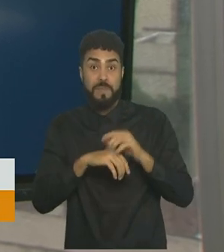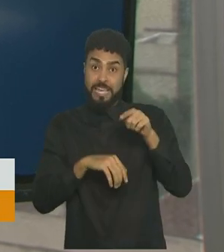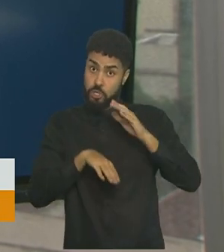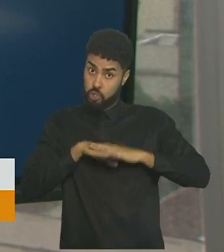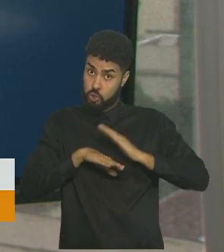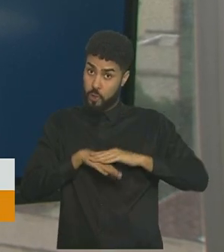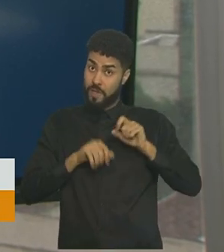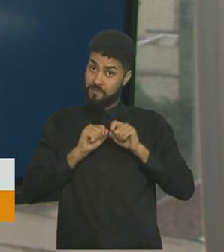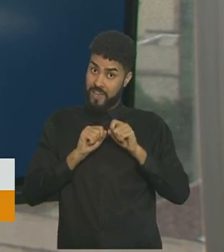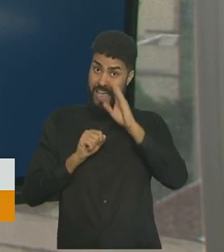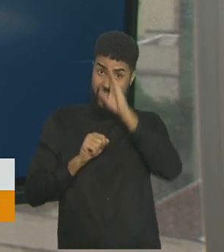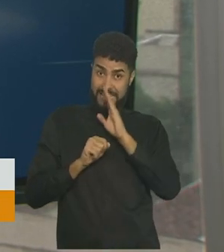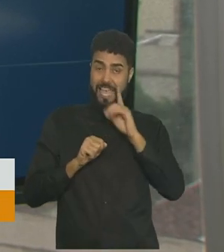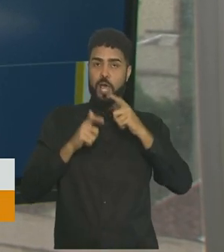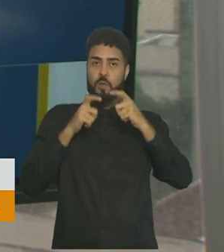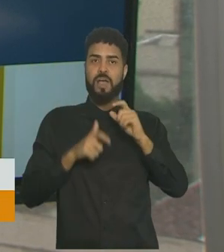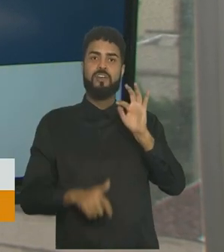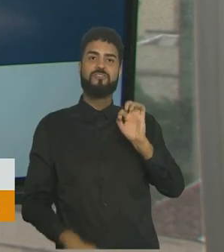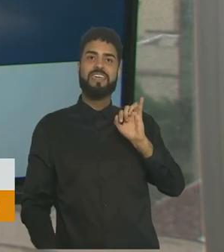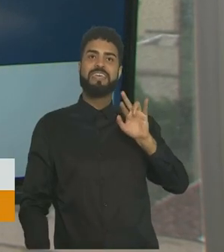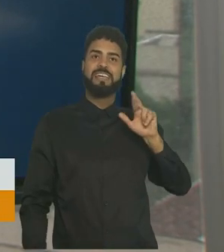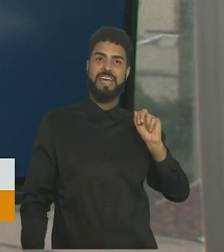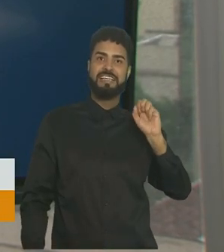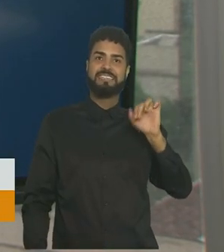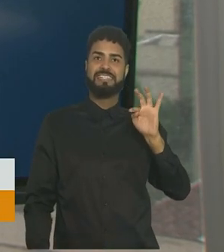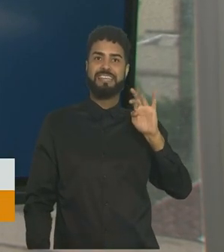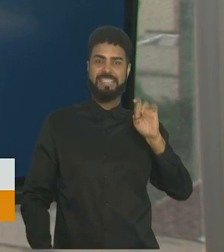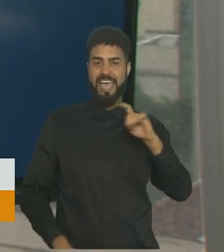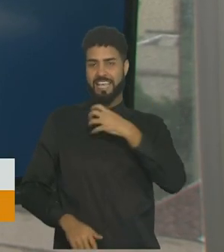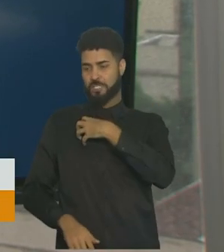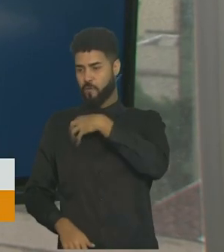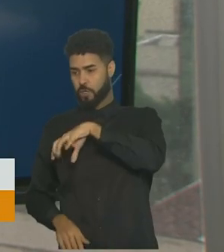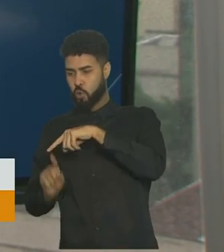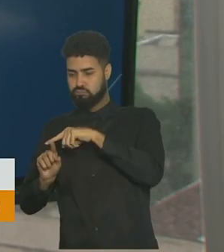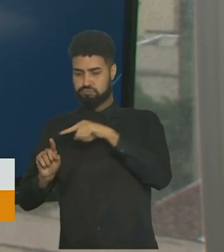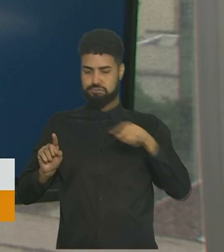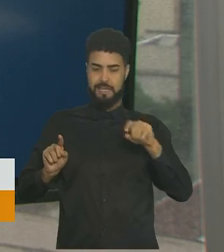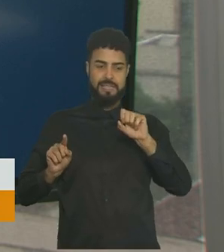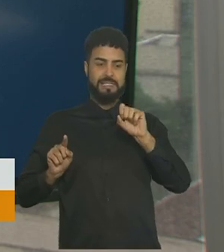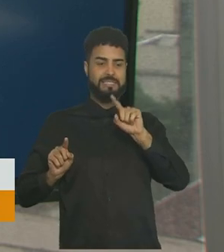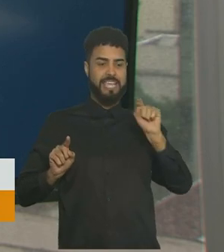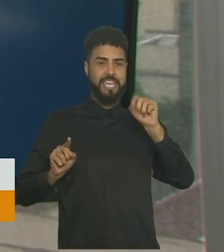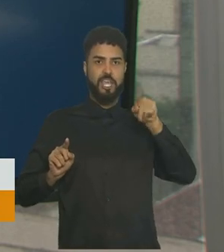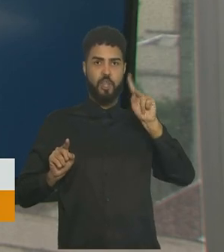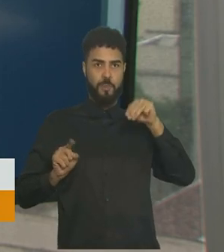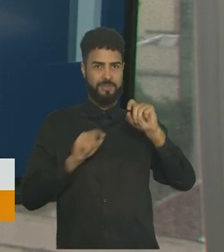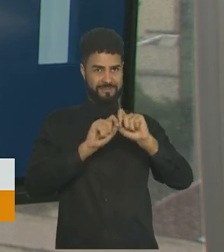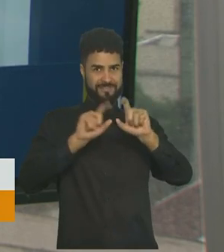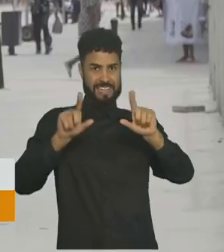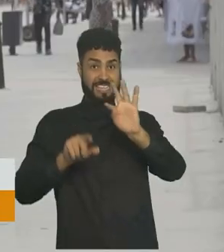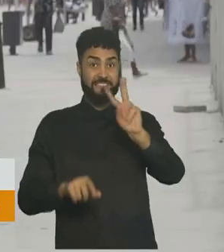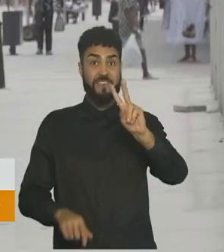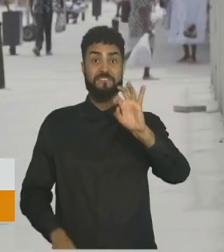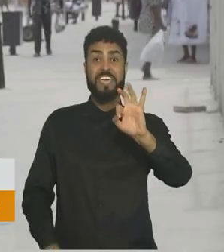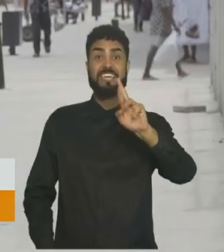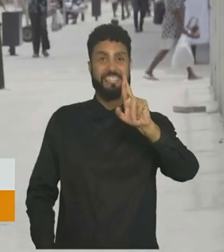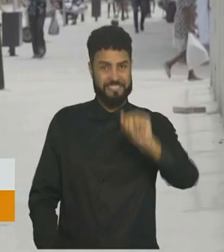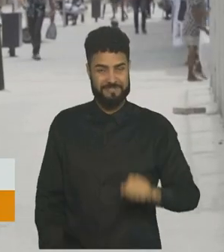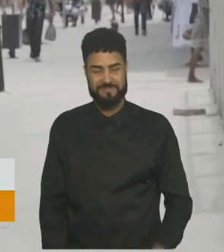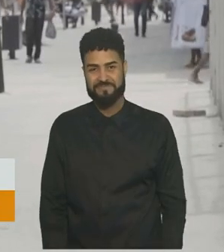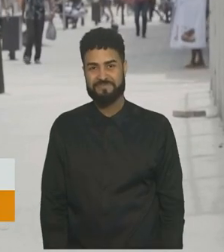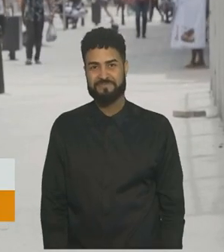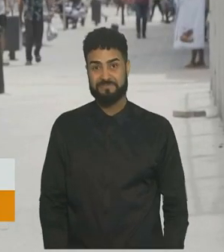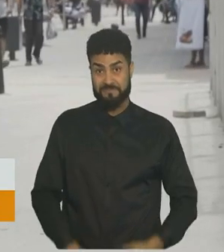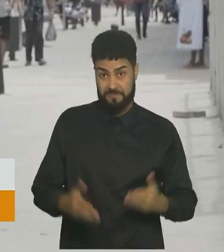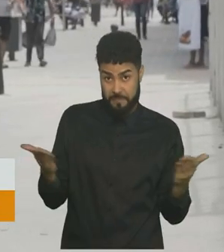A iniciativa vem de Feira de Santana, a cerca de 100 quilômetros de Salvador. Reportagem TV Feira. Atualmente,